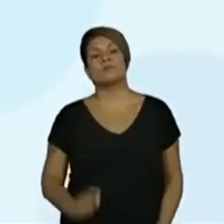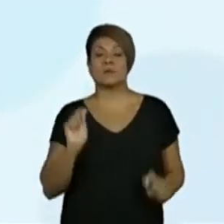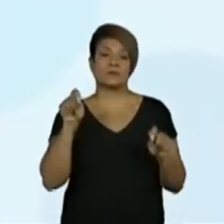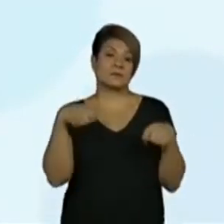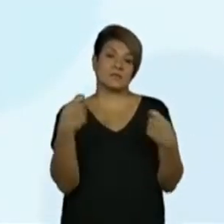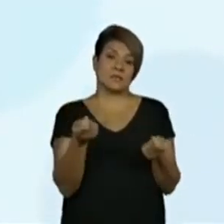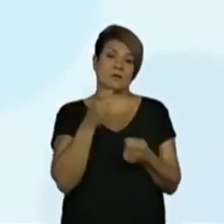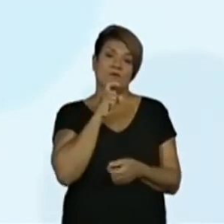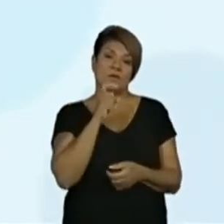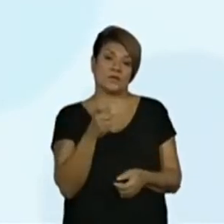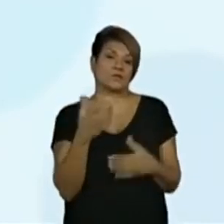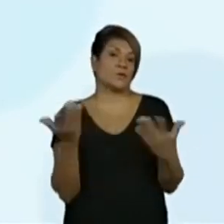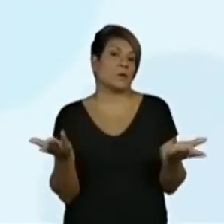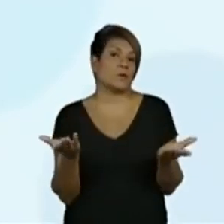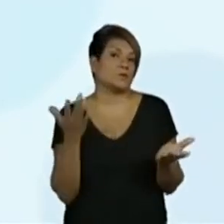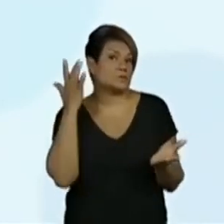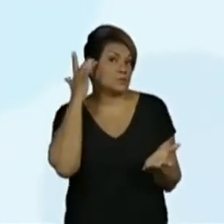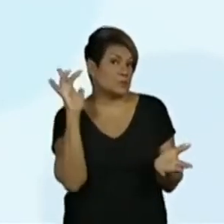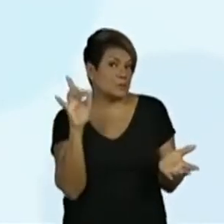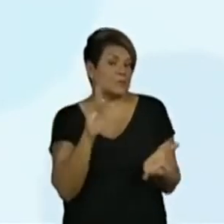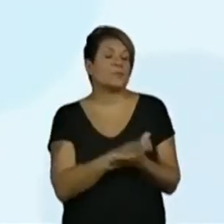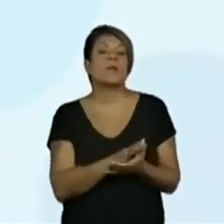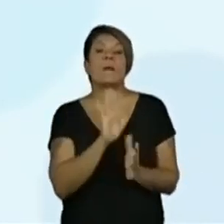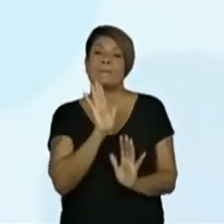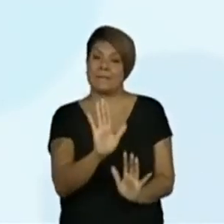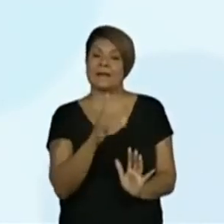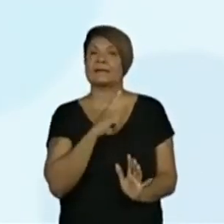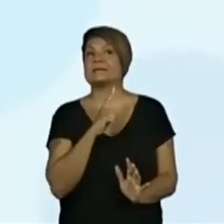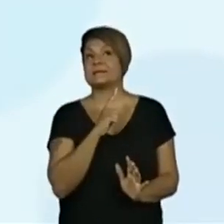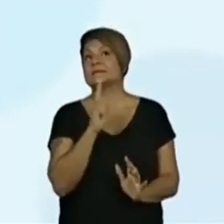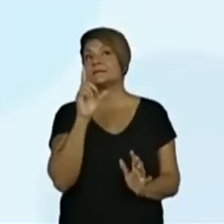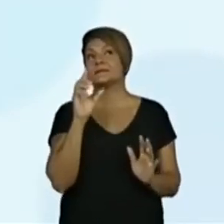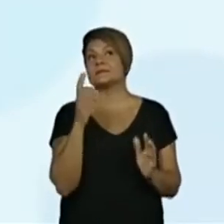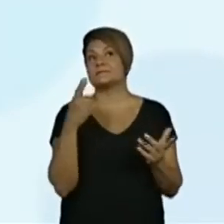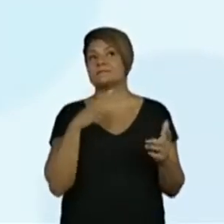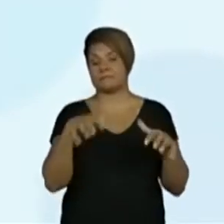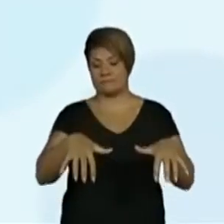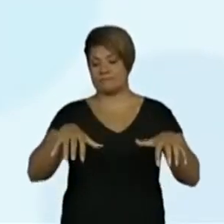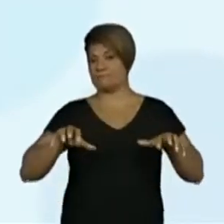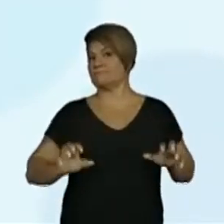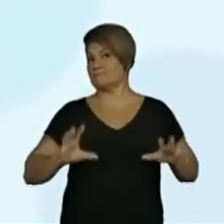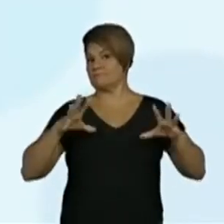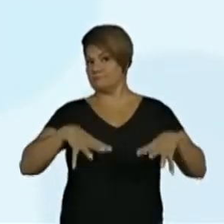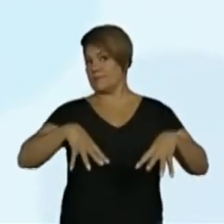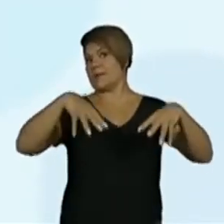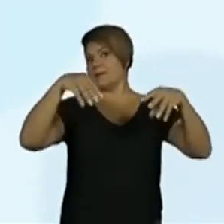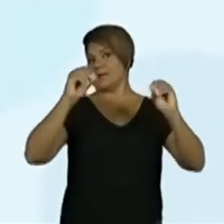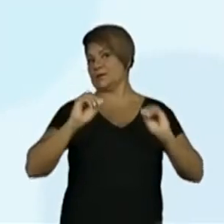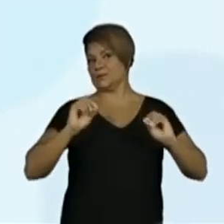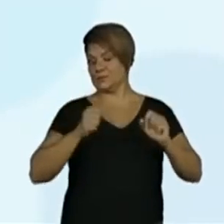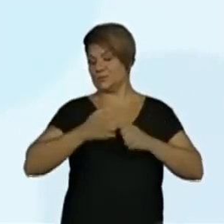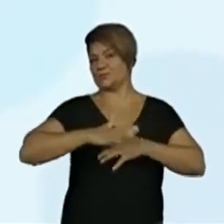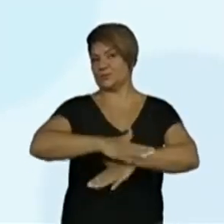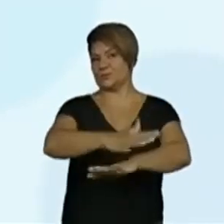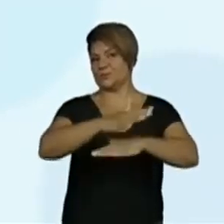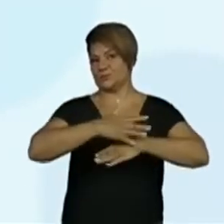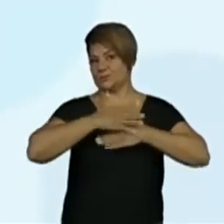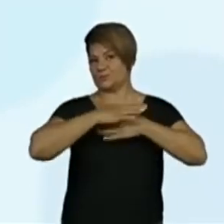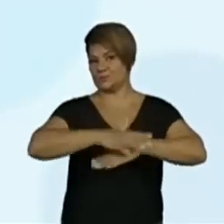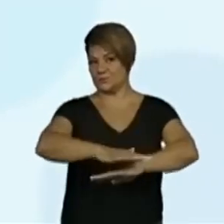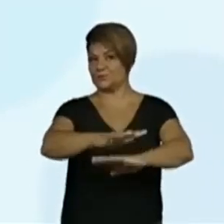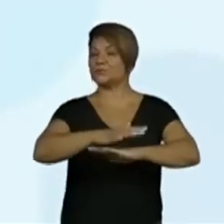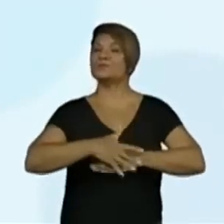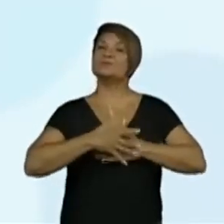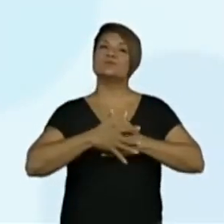Reino do Lago Verde. Como toda capa de livro, não é só o título que vai nela. gente também tem o